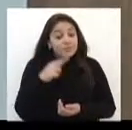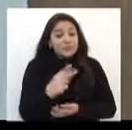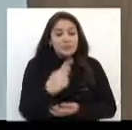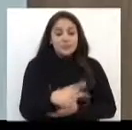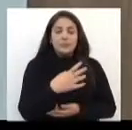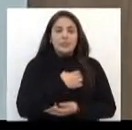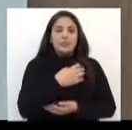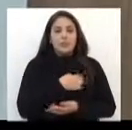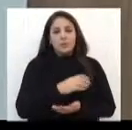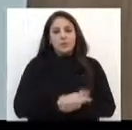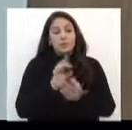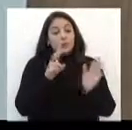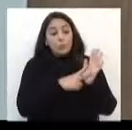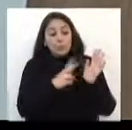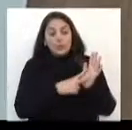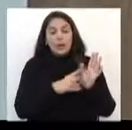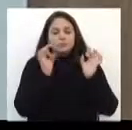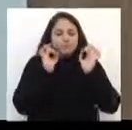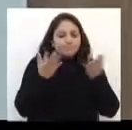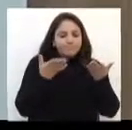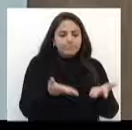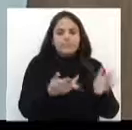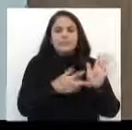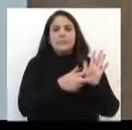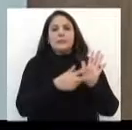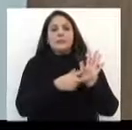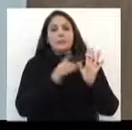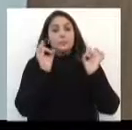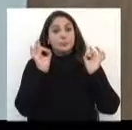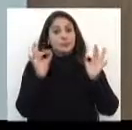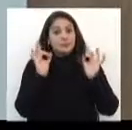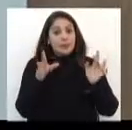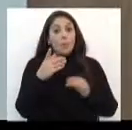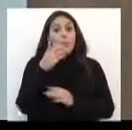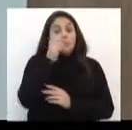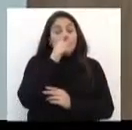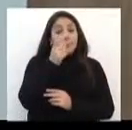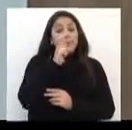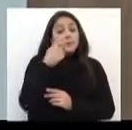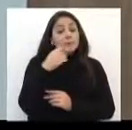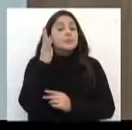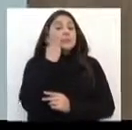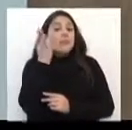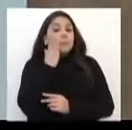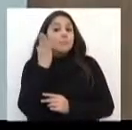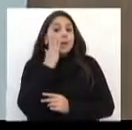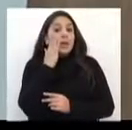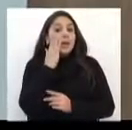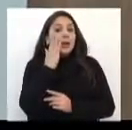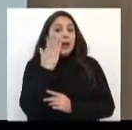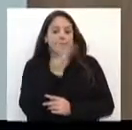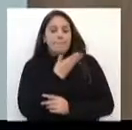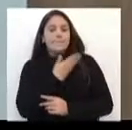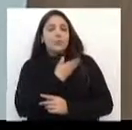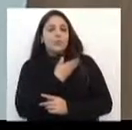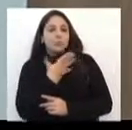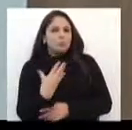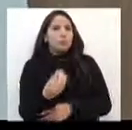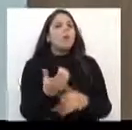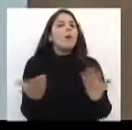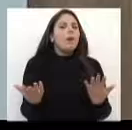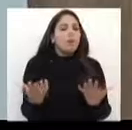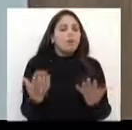cuidado, tem que ter um olhar especial. Os pais têm que saber com quem os filhos estão andando, saber aonde vão, quem são, enfim,